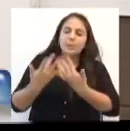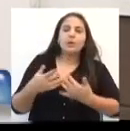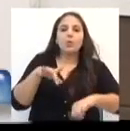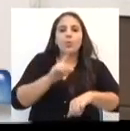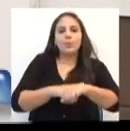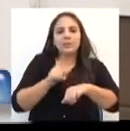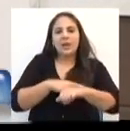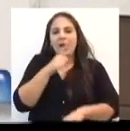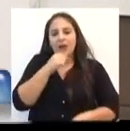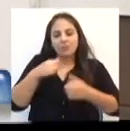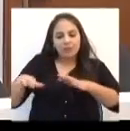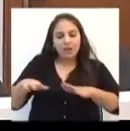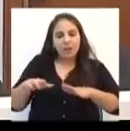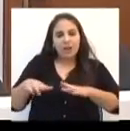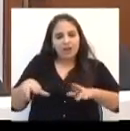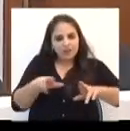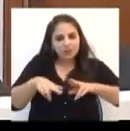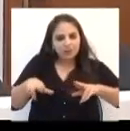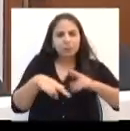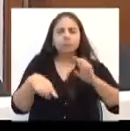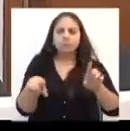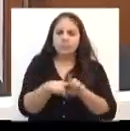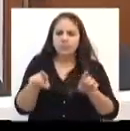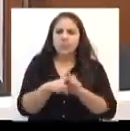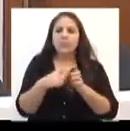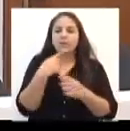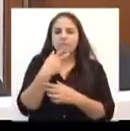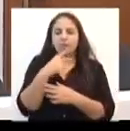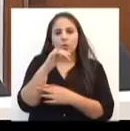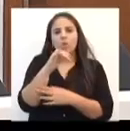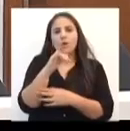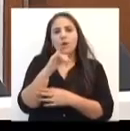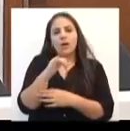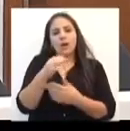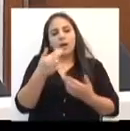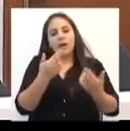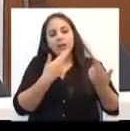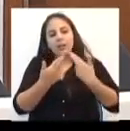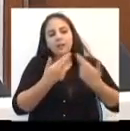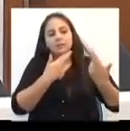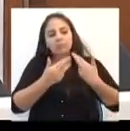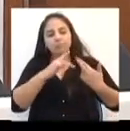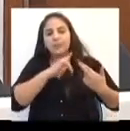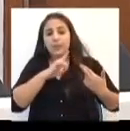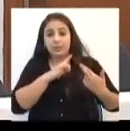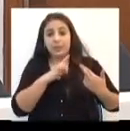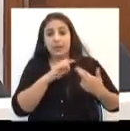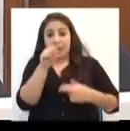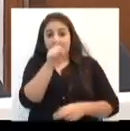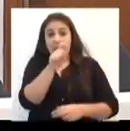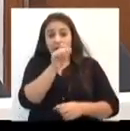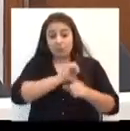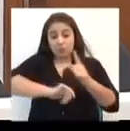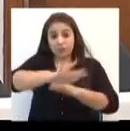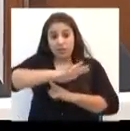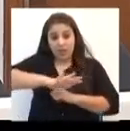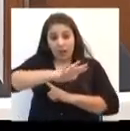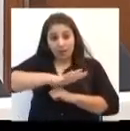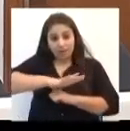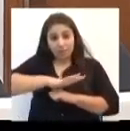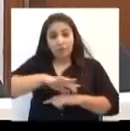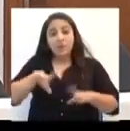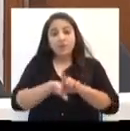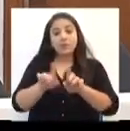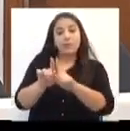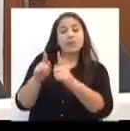águas na região. Ele também destacou a relação que deve existir entre a sociedade e o gerenciamento